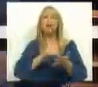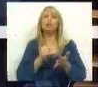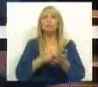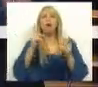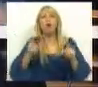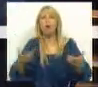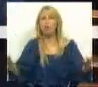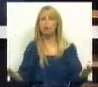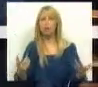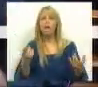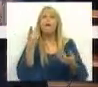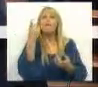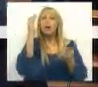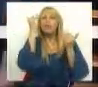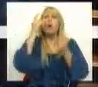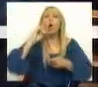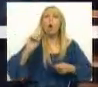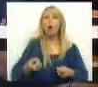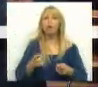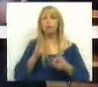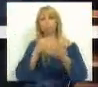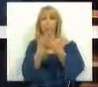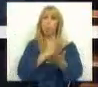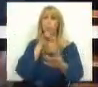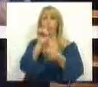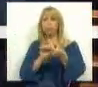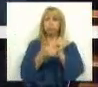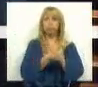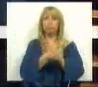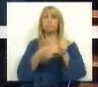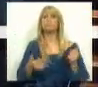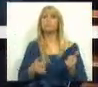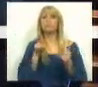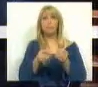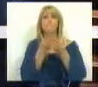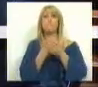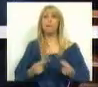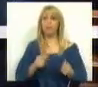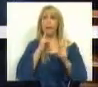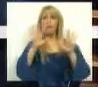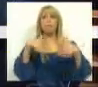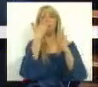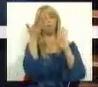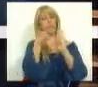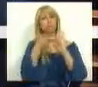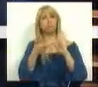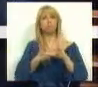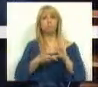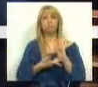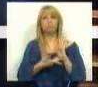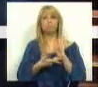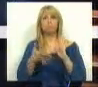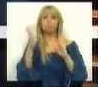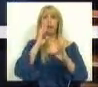Que indicador é que lhe falta para o Sr. corrigir designadamente nesta matéria e poder introduzir maiores